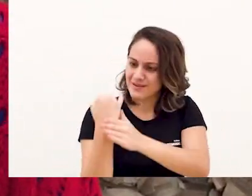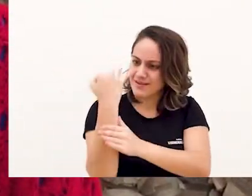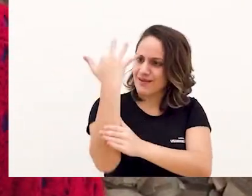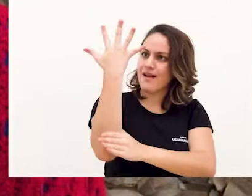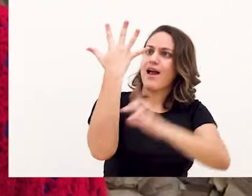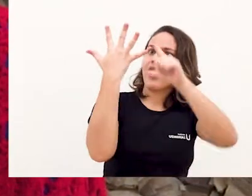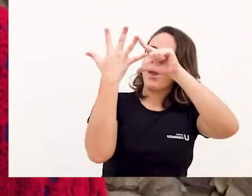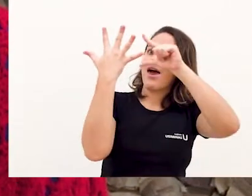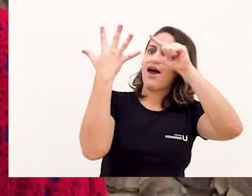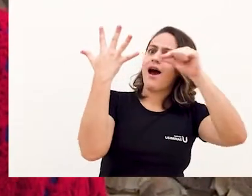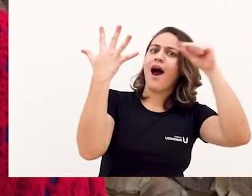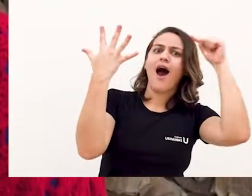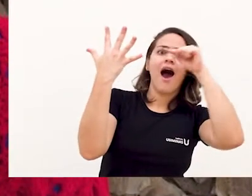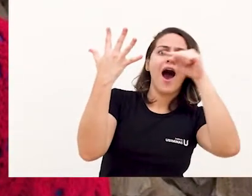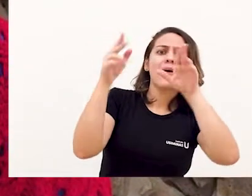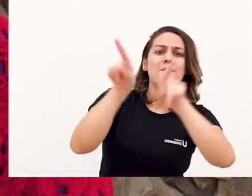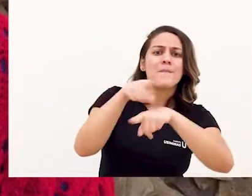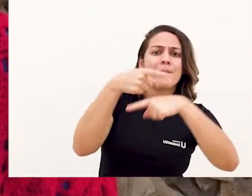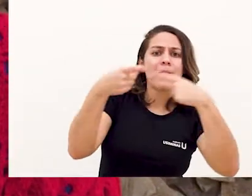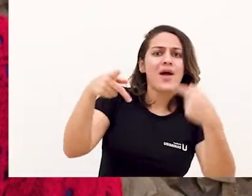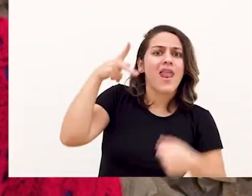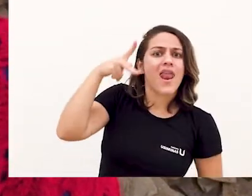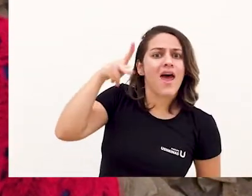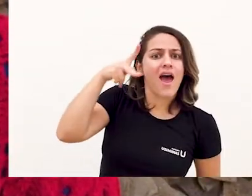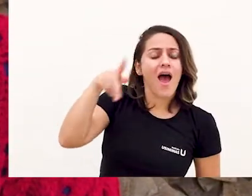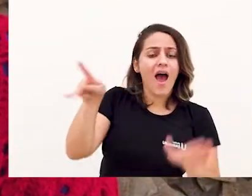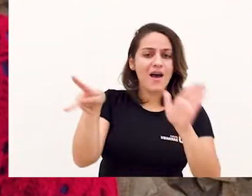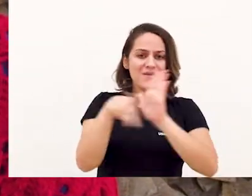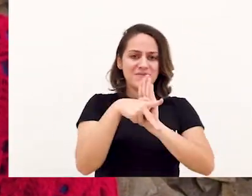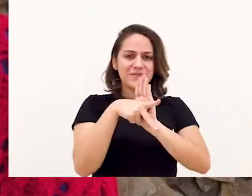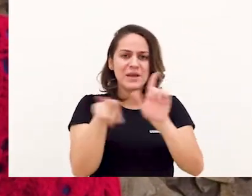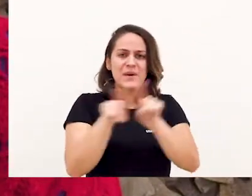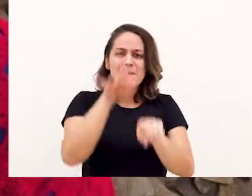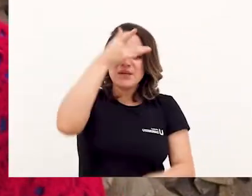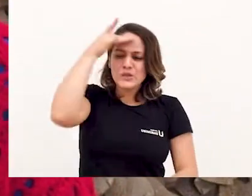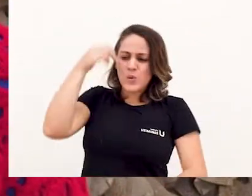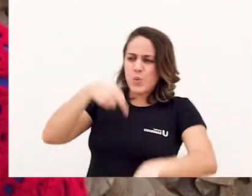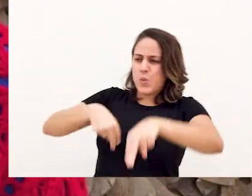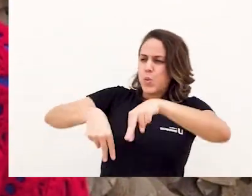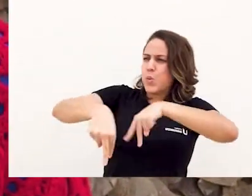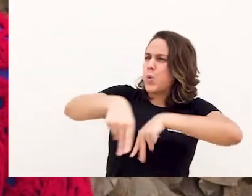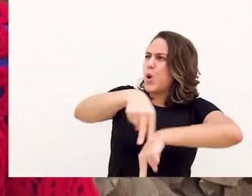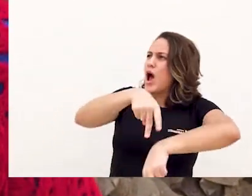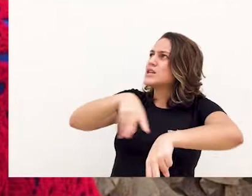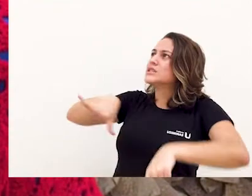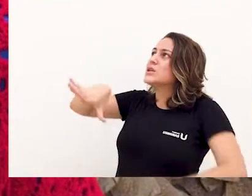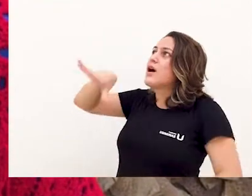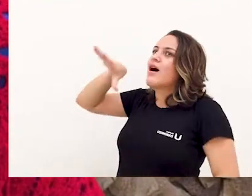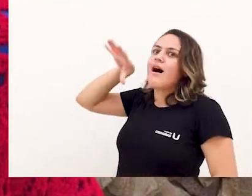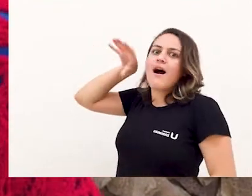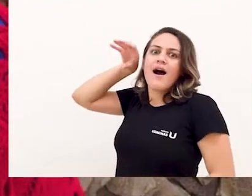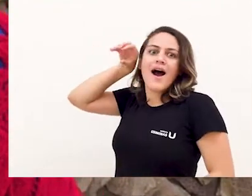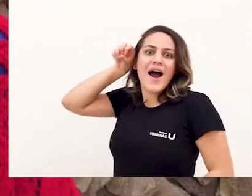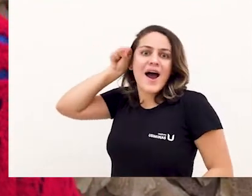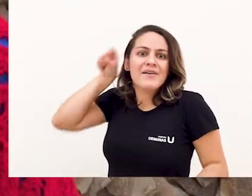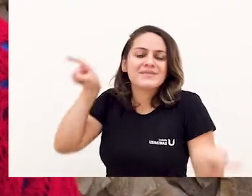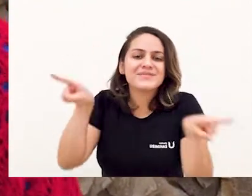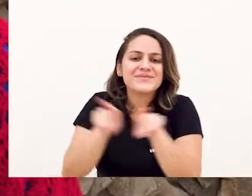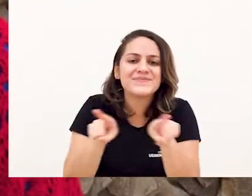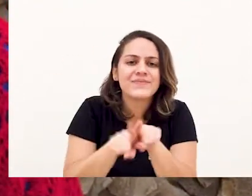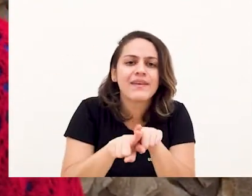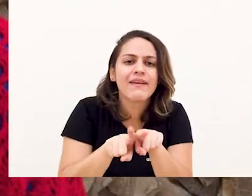Quem passava por ali queria também ser árvore. E a nossa amiga folhinha que essa altura já tava uma